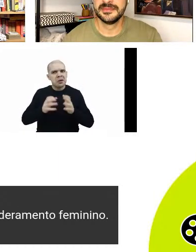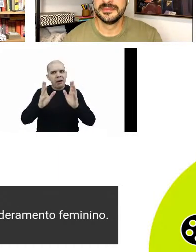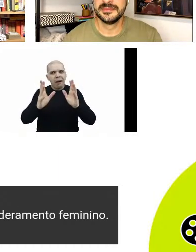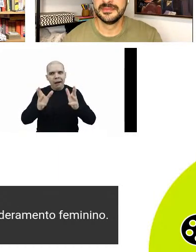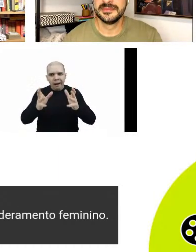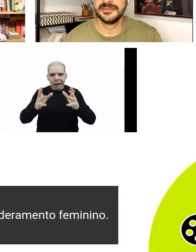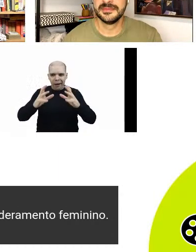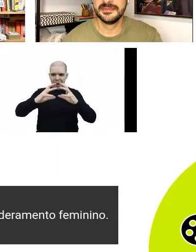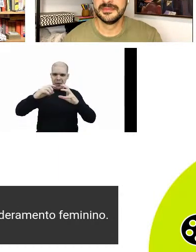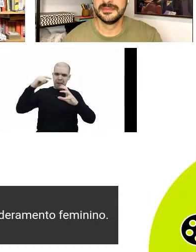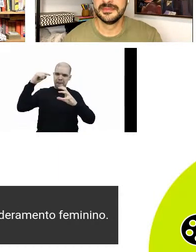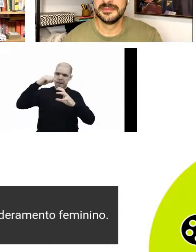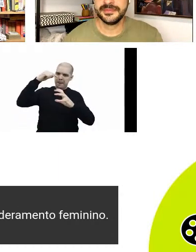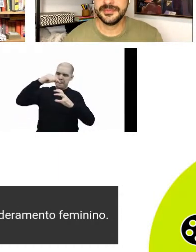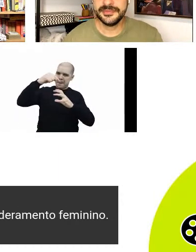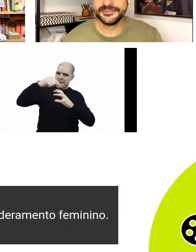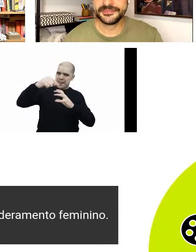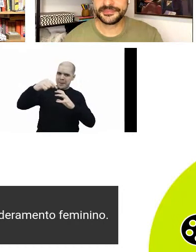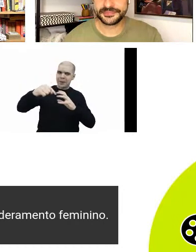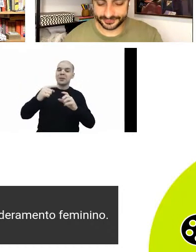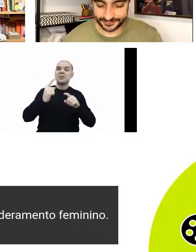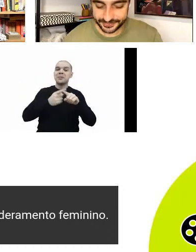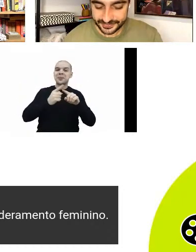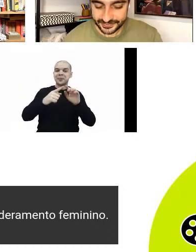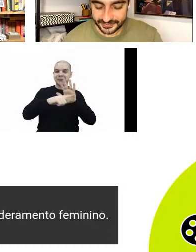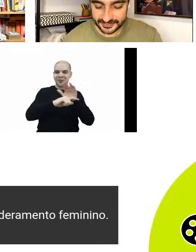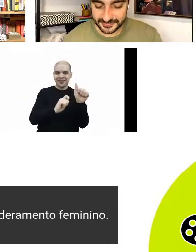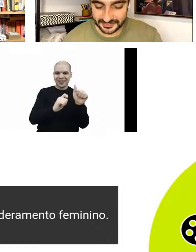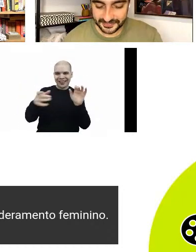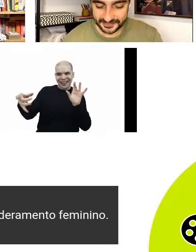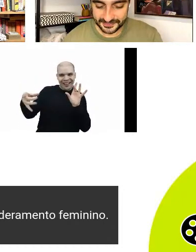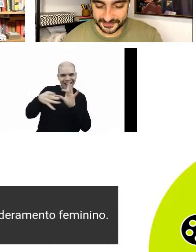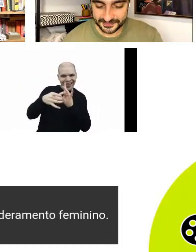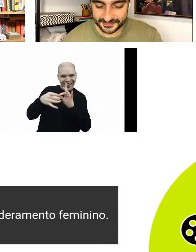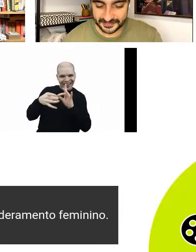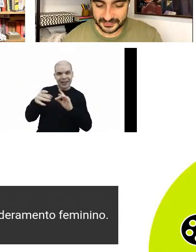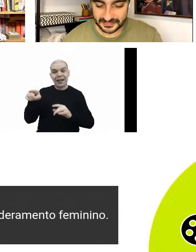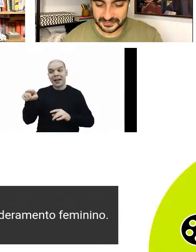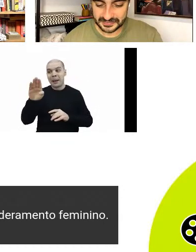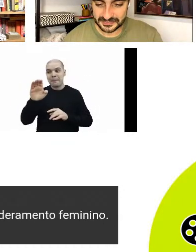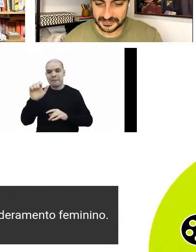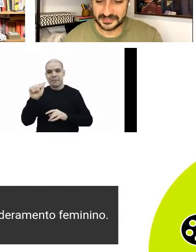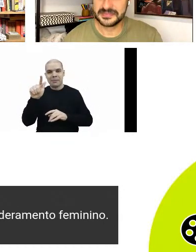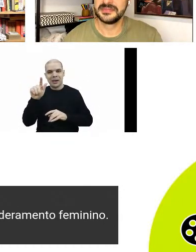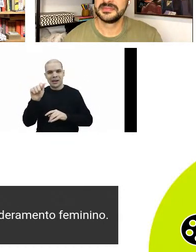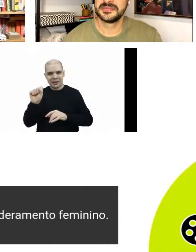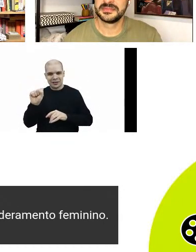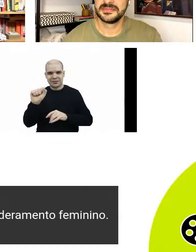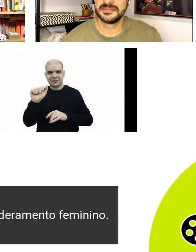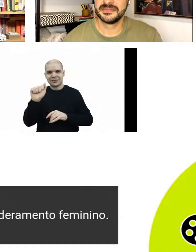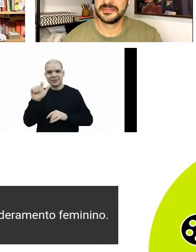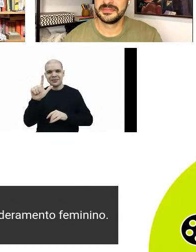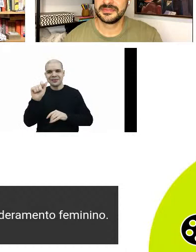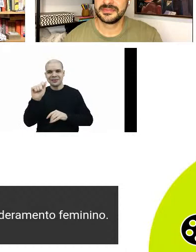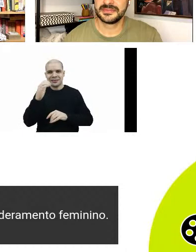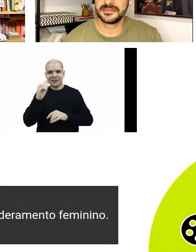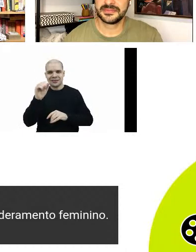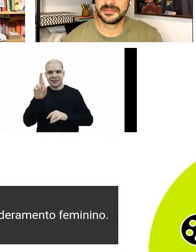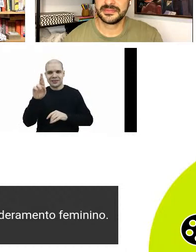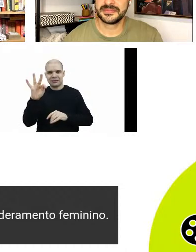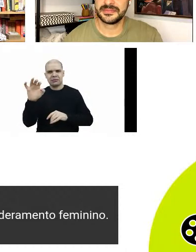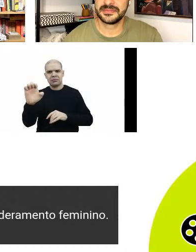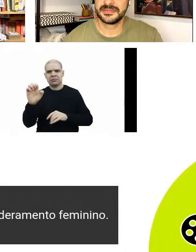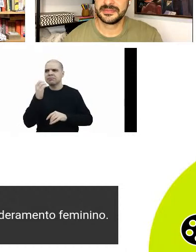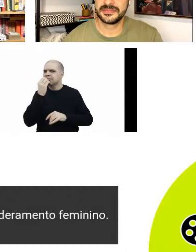Velacarte, uma parceria incrível, essa plataforma também que proporciona a gente conhecer diversos filmes aí, vários